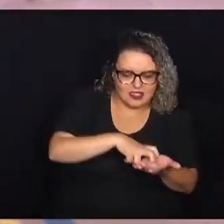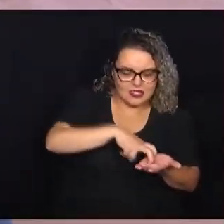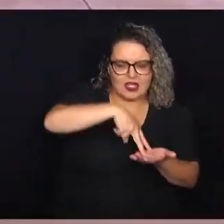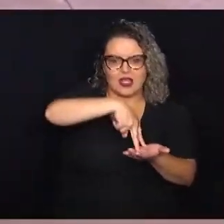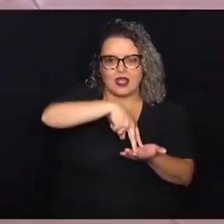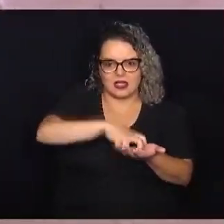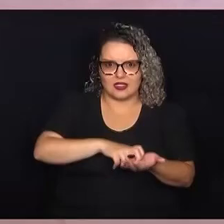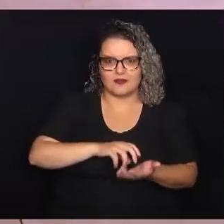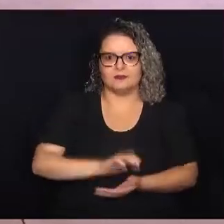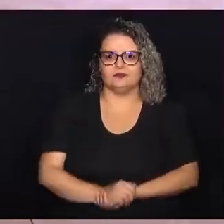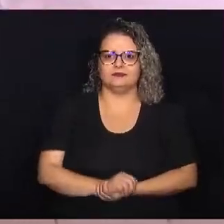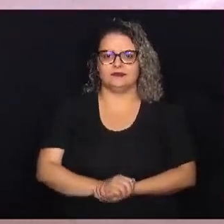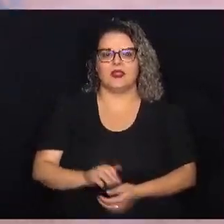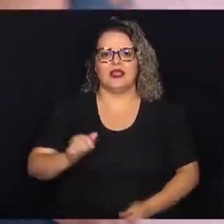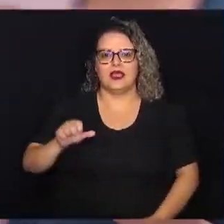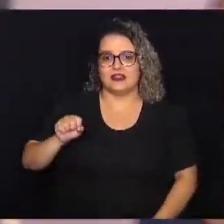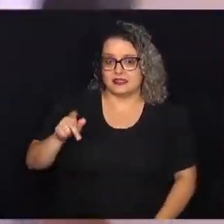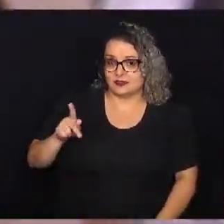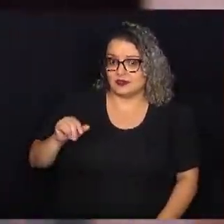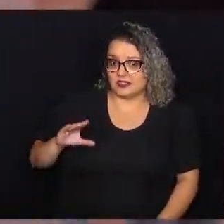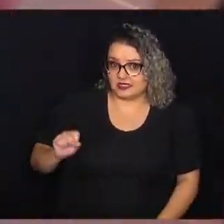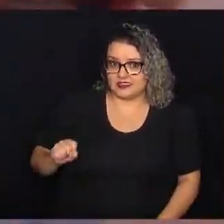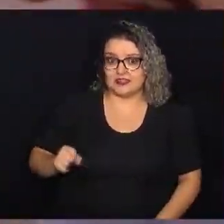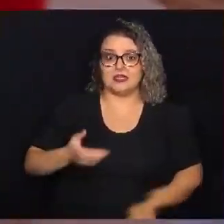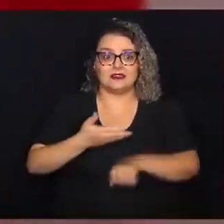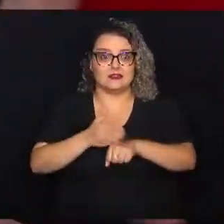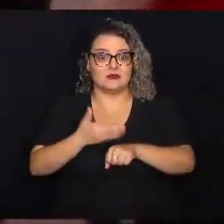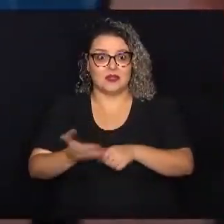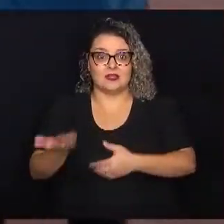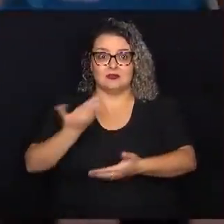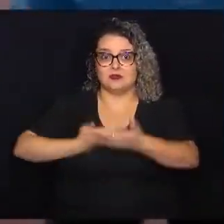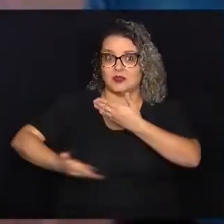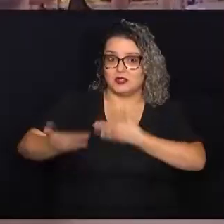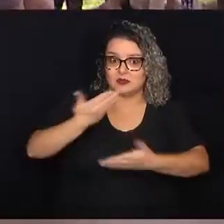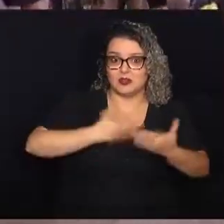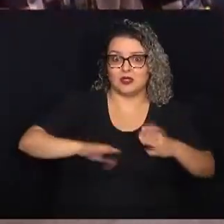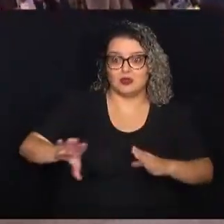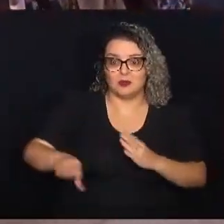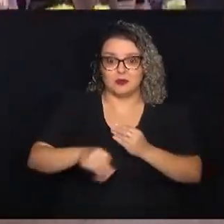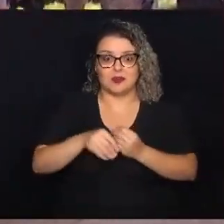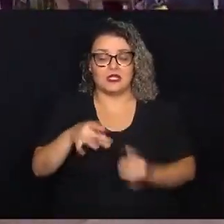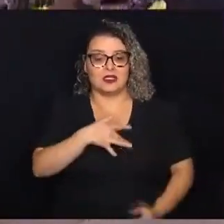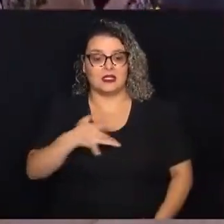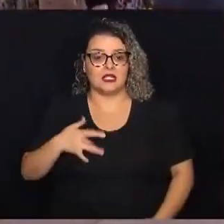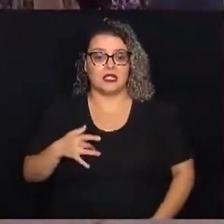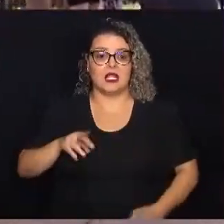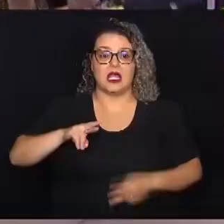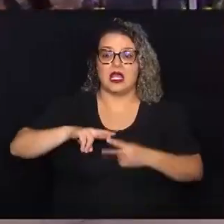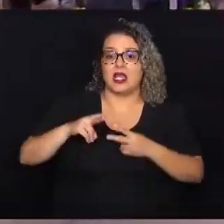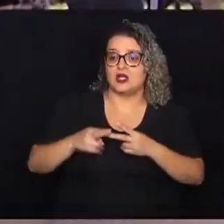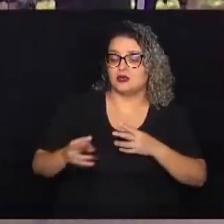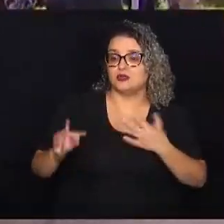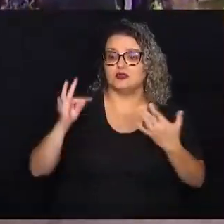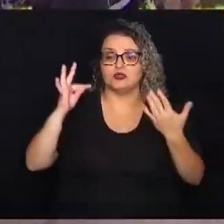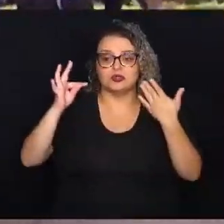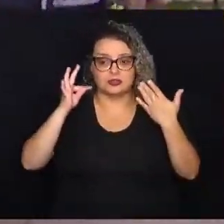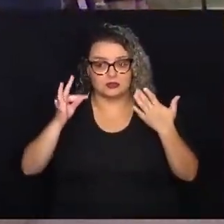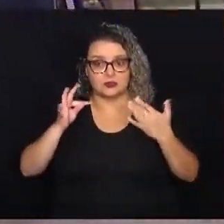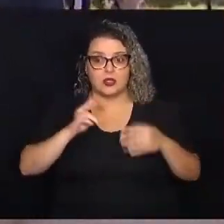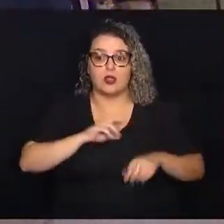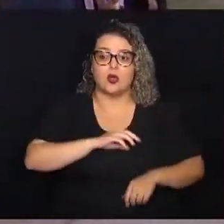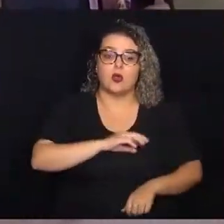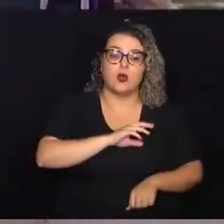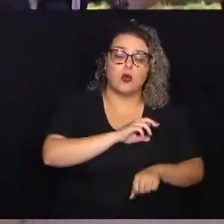PICs, como são conhecidas as práticas integrativas e complementares em saúde, são recursos terapêuticos que têm o objetivo de